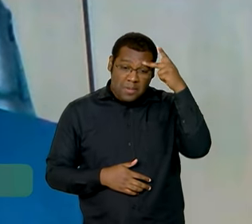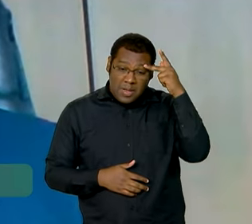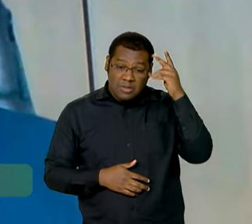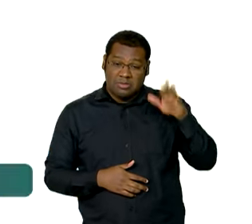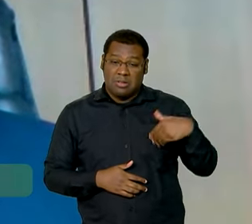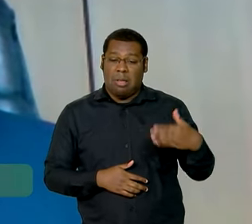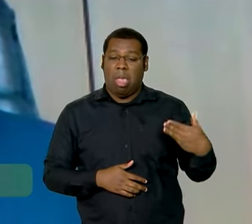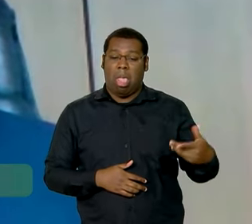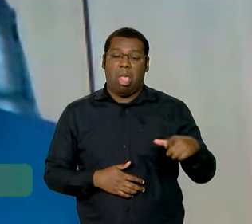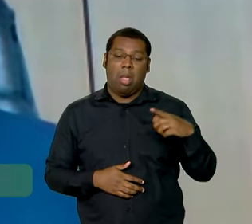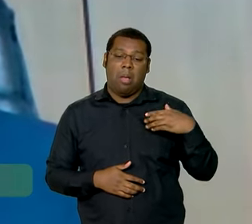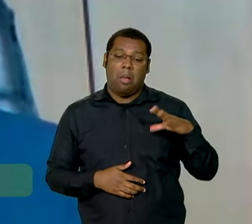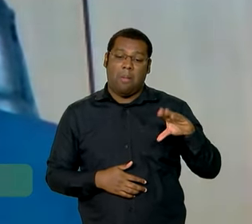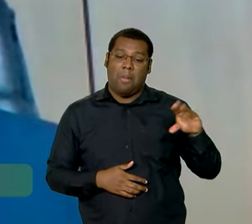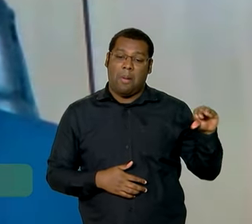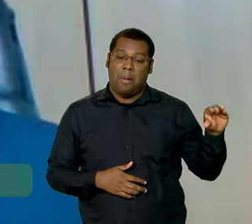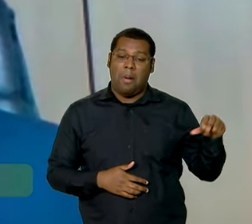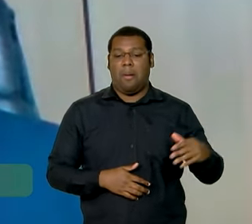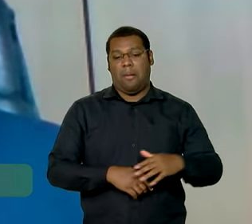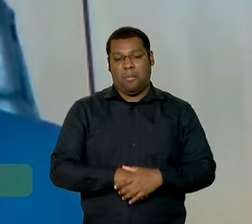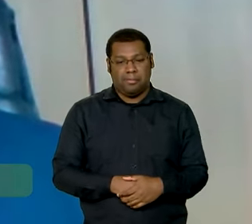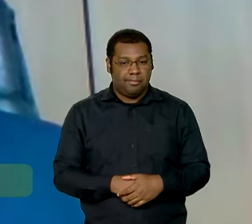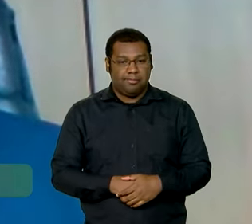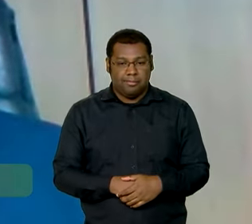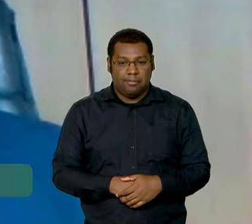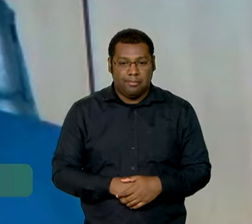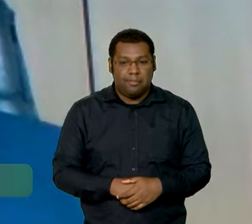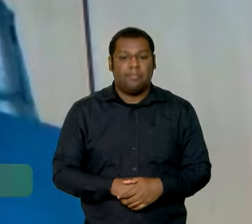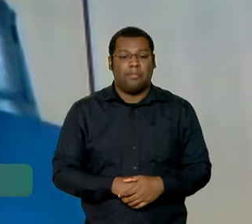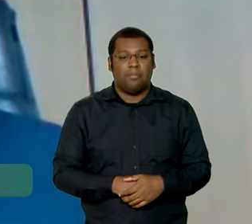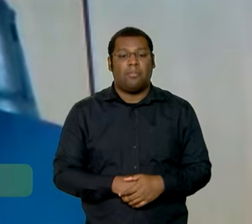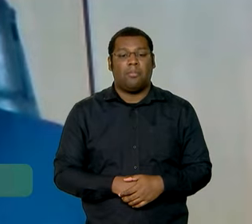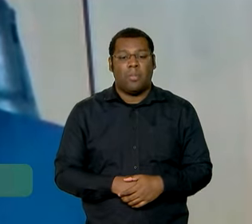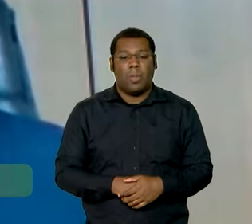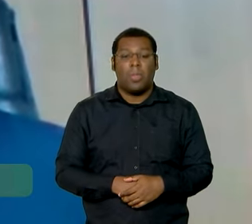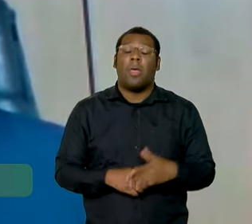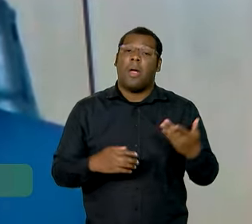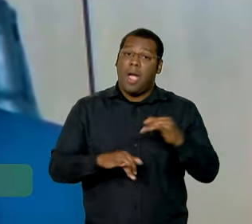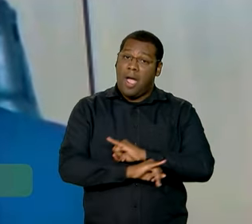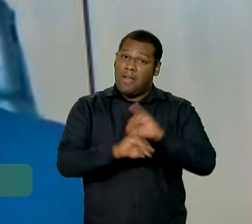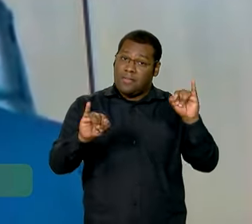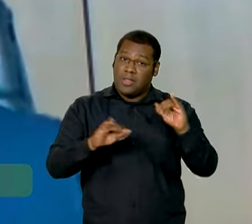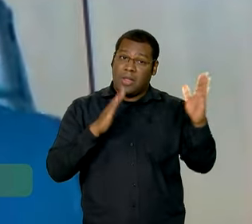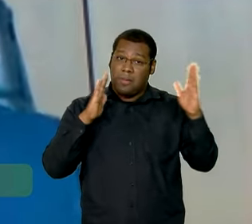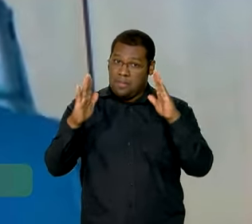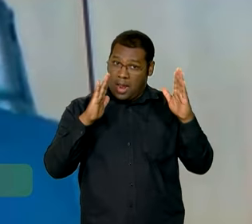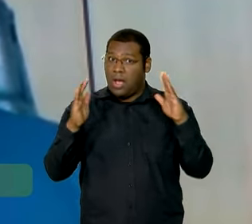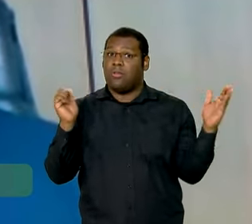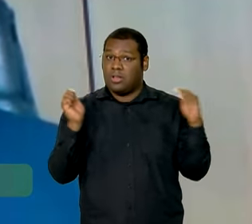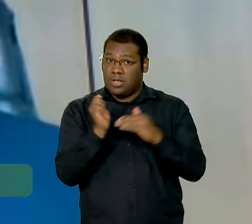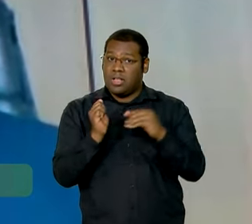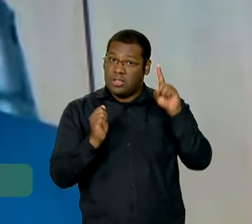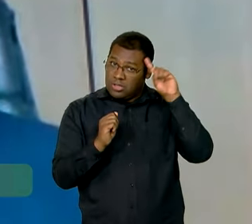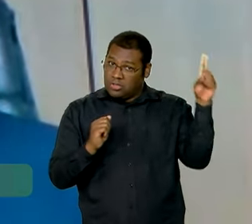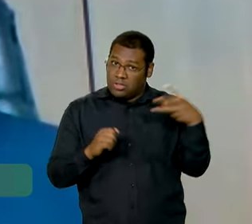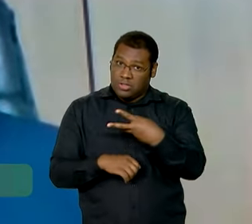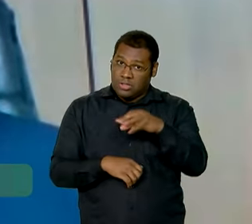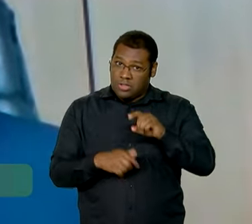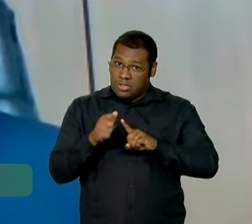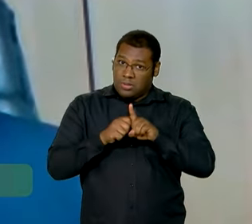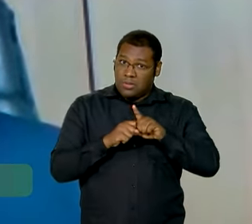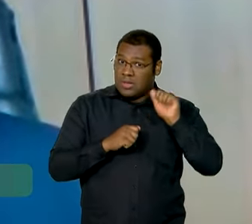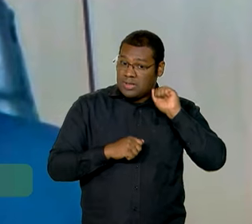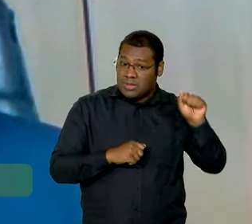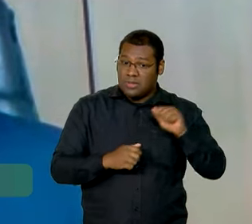última semana. A gente já está fazendo uma notificação do final do prazo para evitar que seja necessária